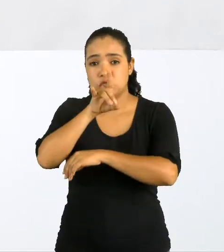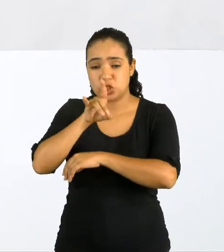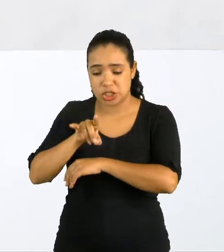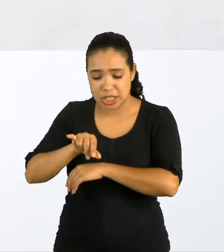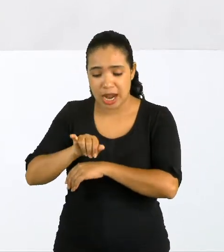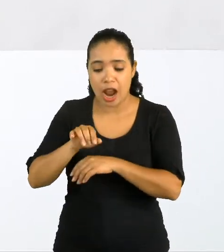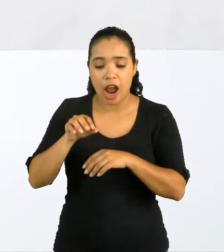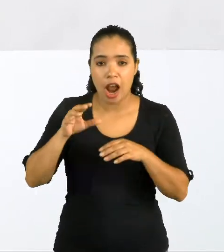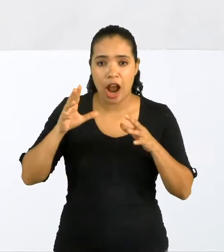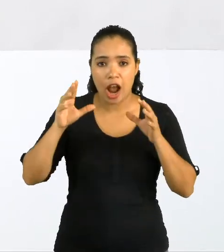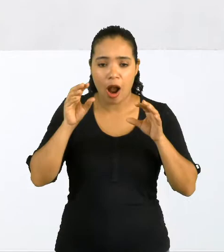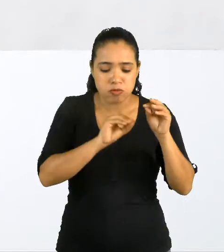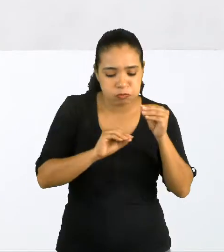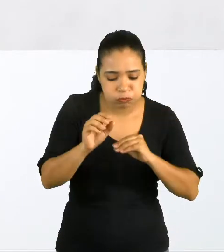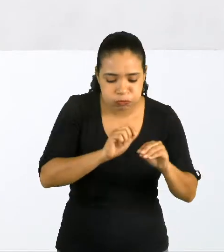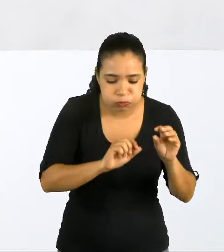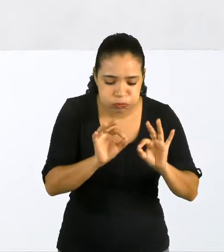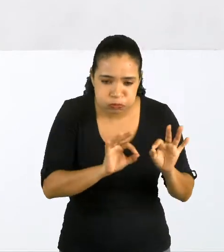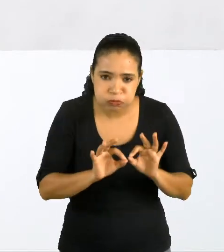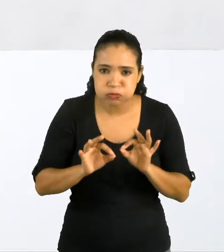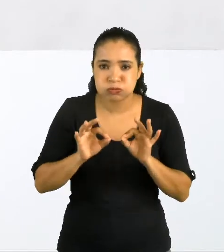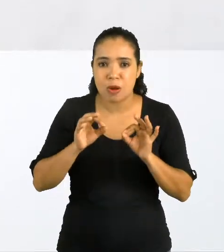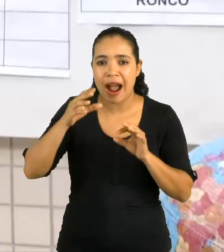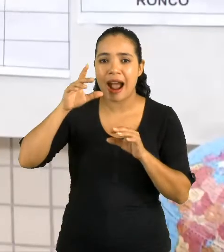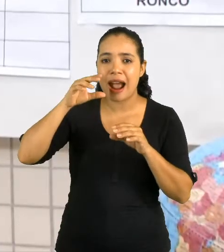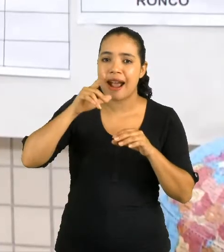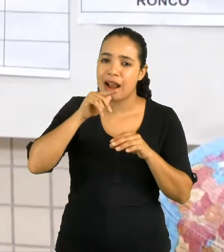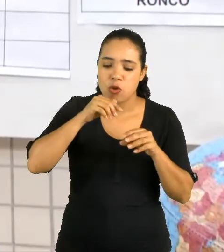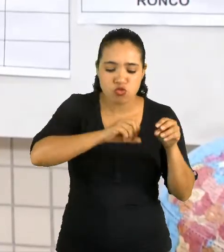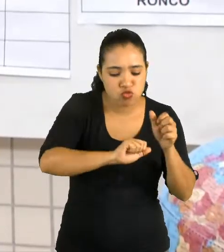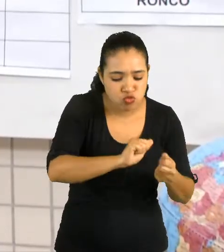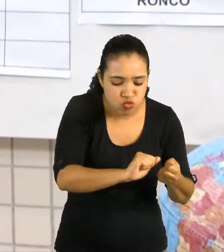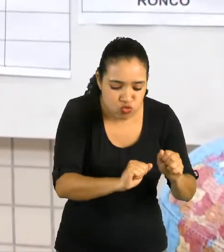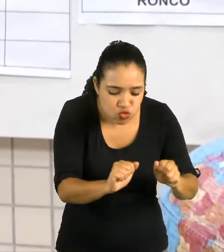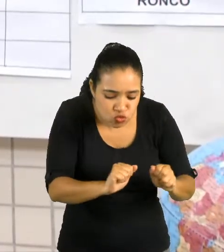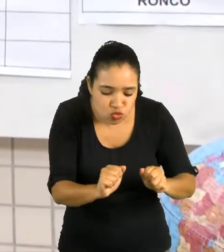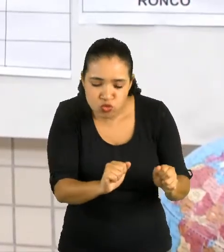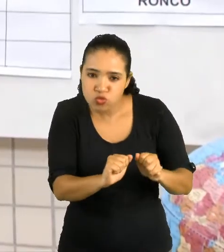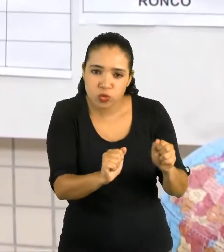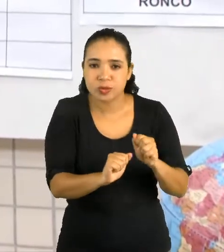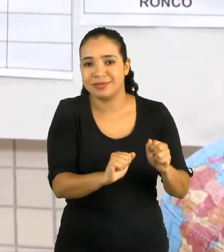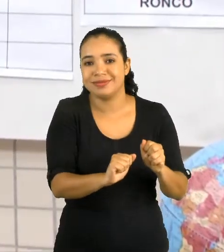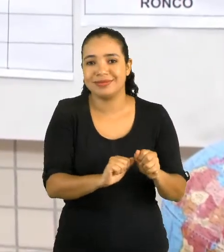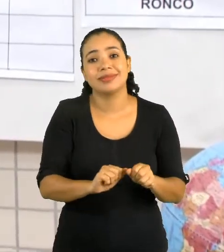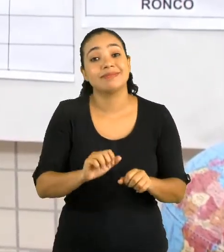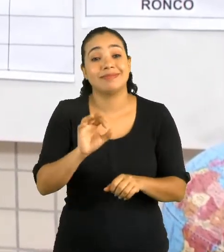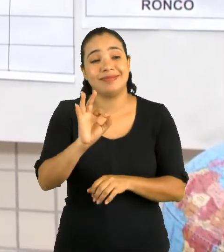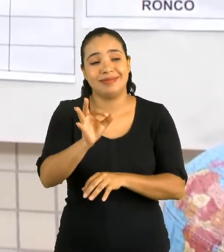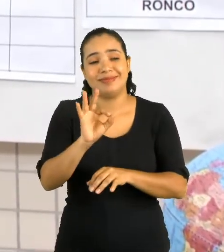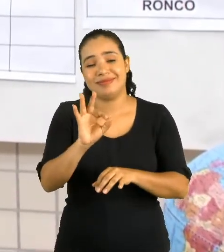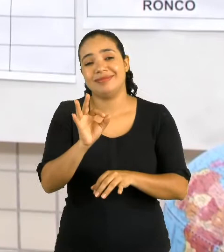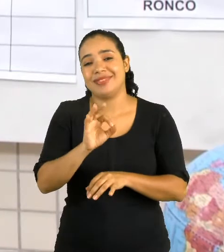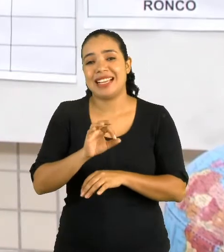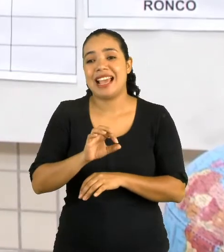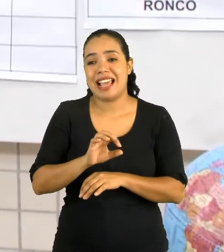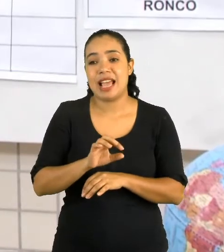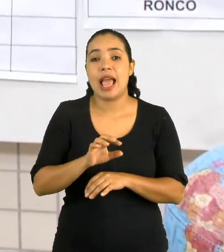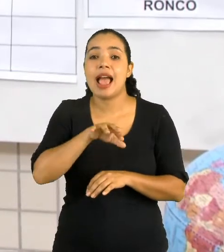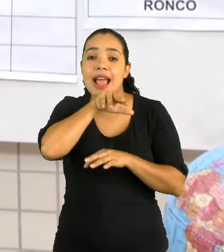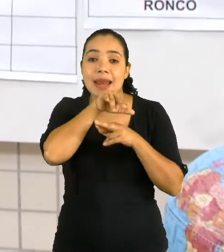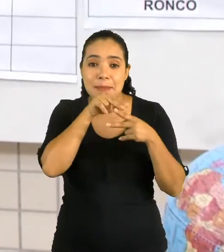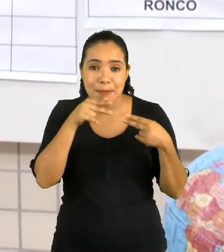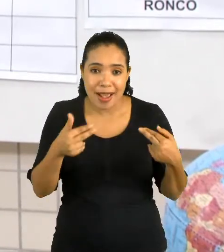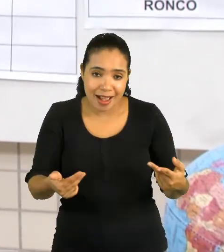brinco com ele de dia e de noite. Muito bem, Malu. Geralmente é isso mesmo. Os animais, os